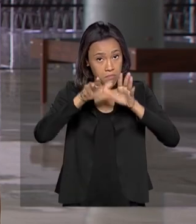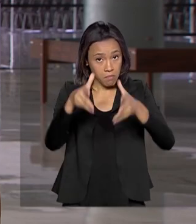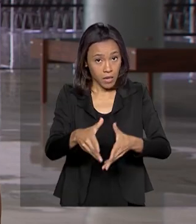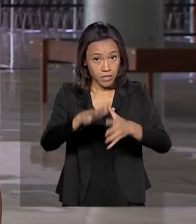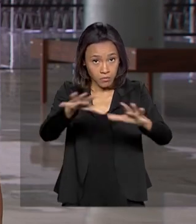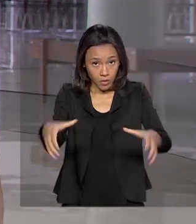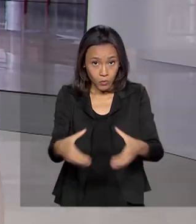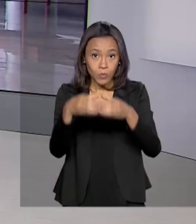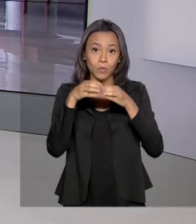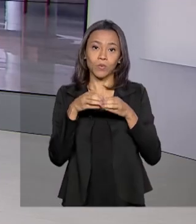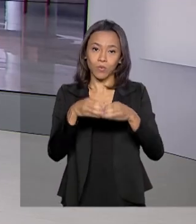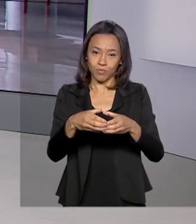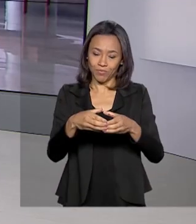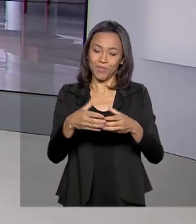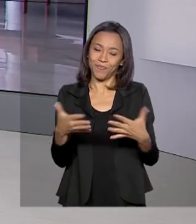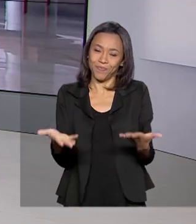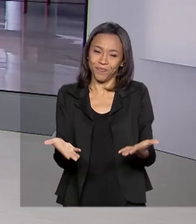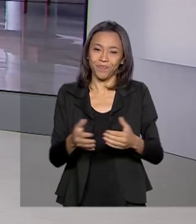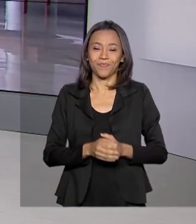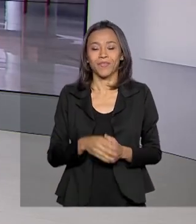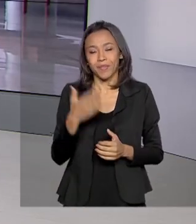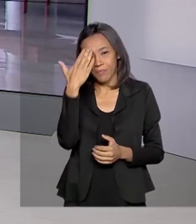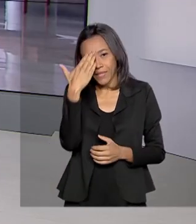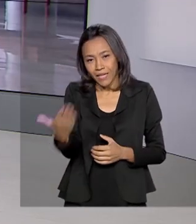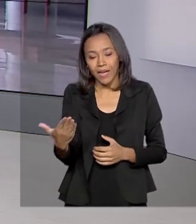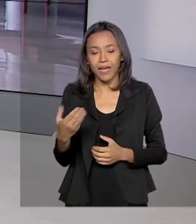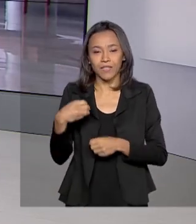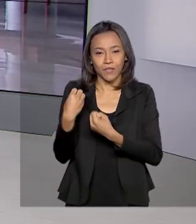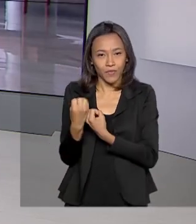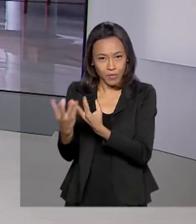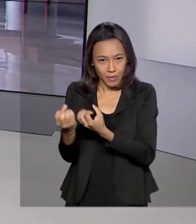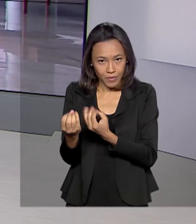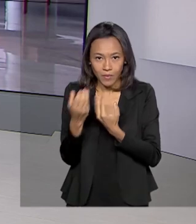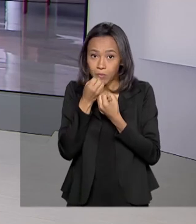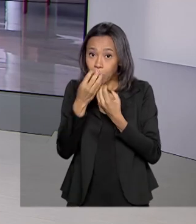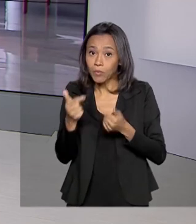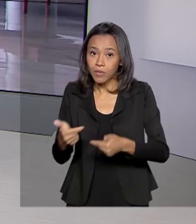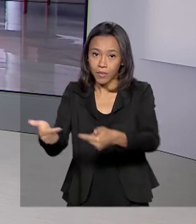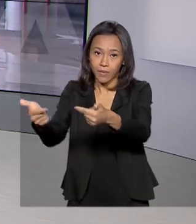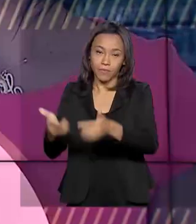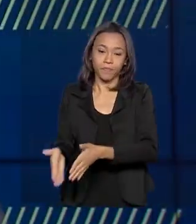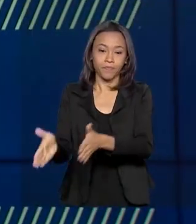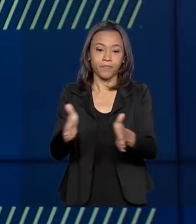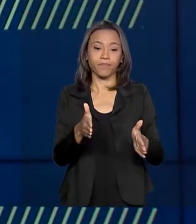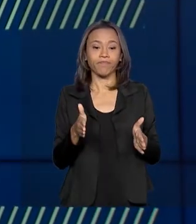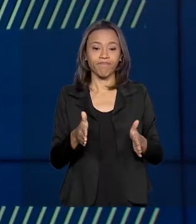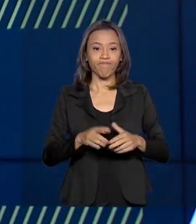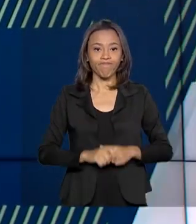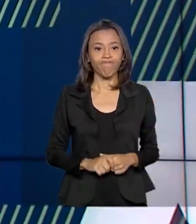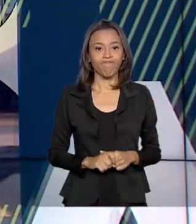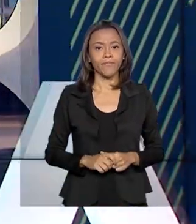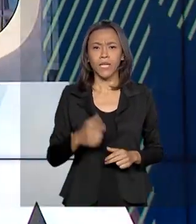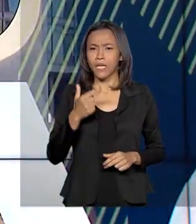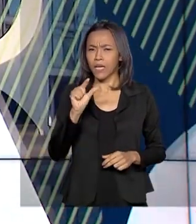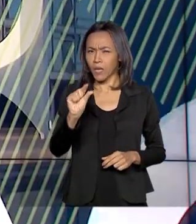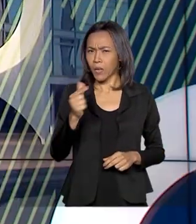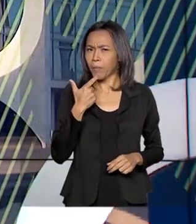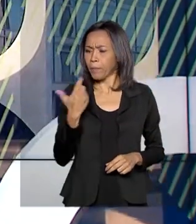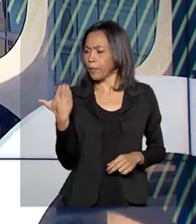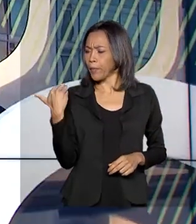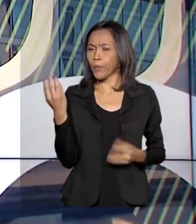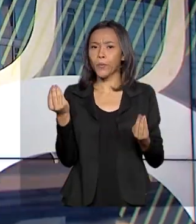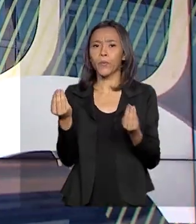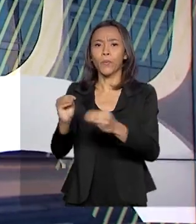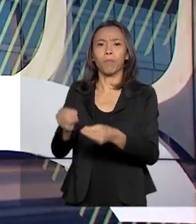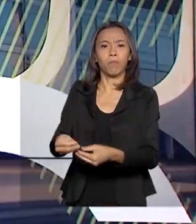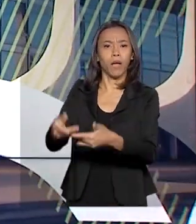Roberto? Está ótimo, Luciana. Muito obrigado pelas informações e um bom trabalho para você aí. E agora há pouco, pelas redes sociais,